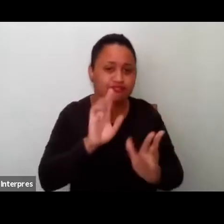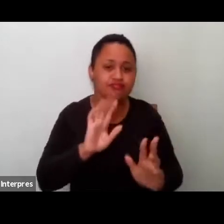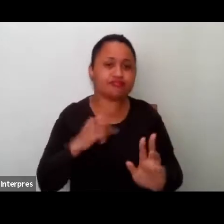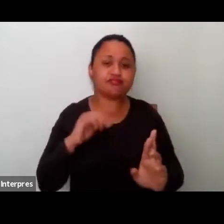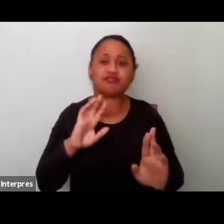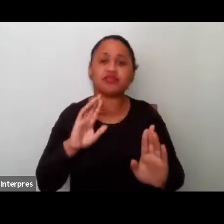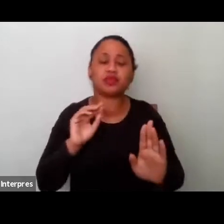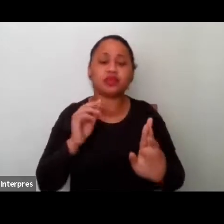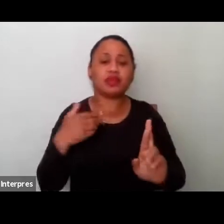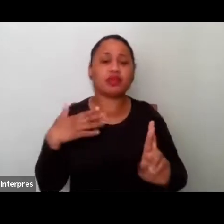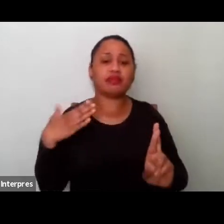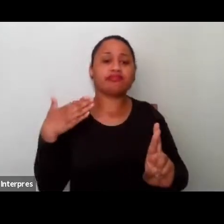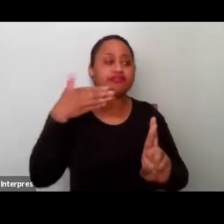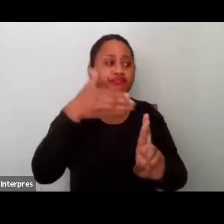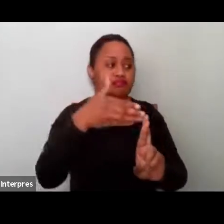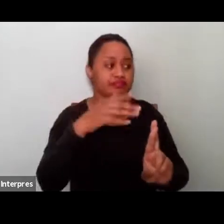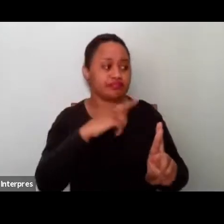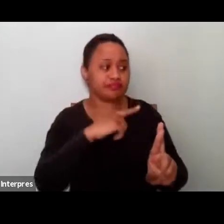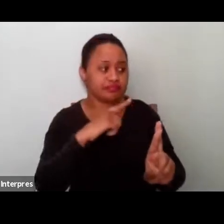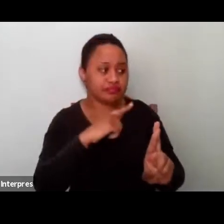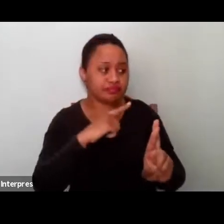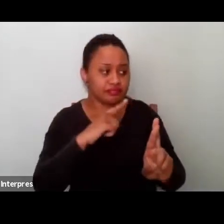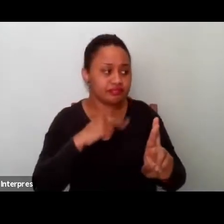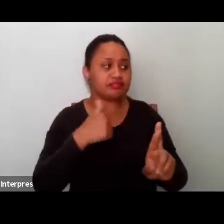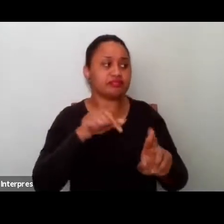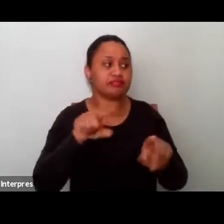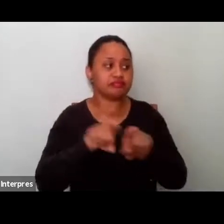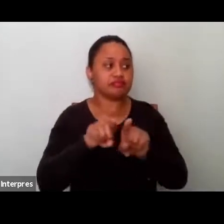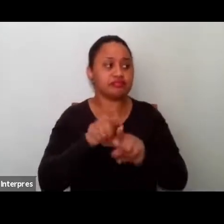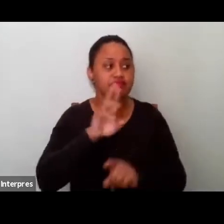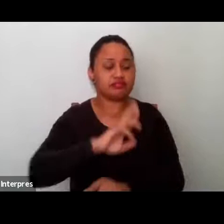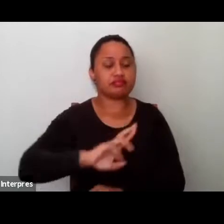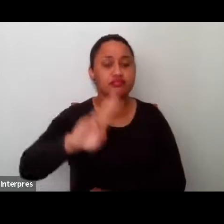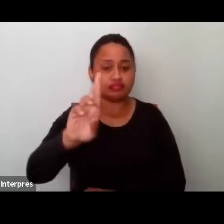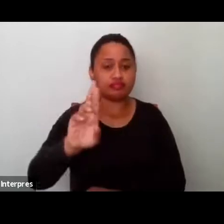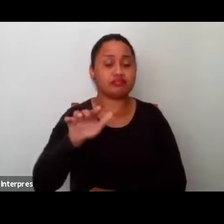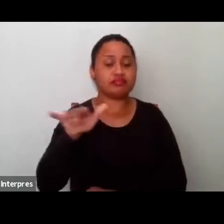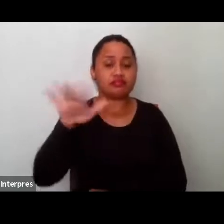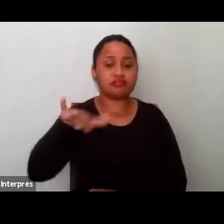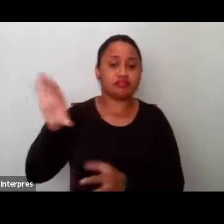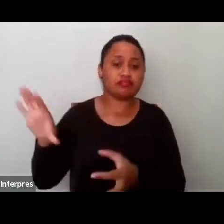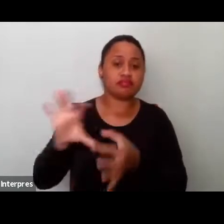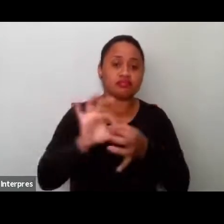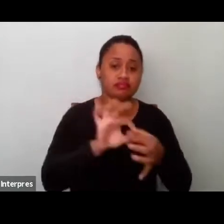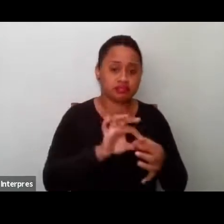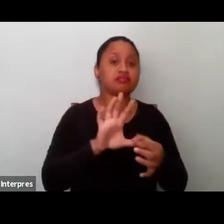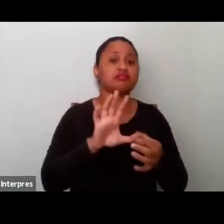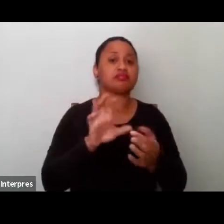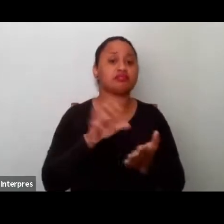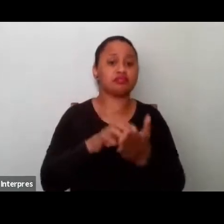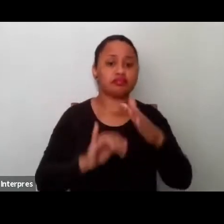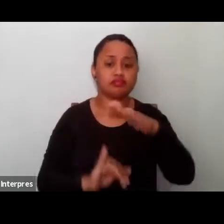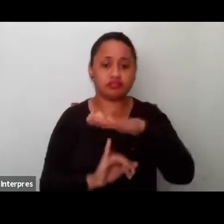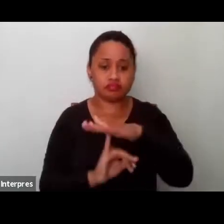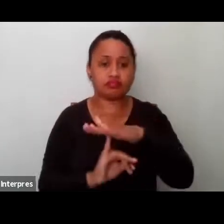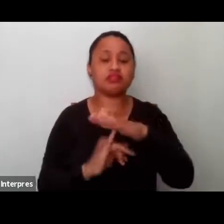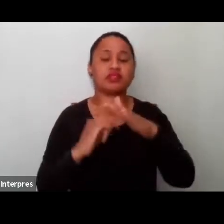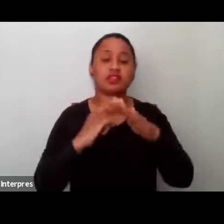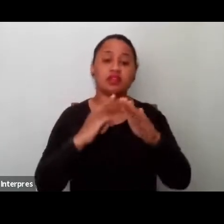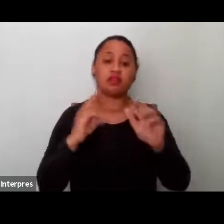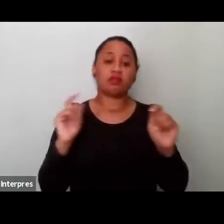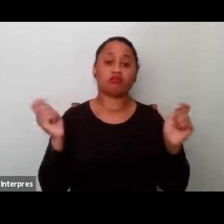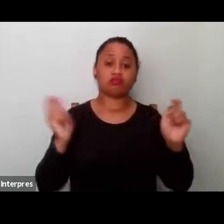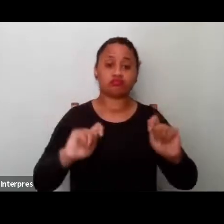por exemplo, de mulher, referências religiosas. No contexto institucional, há uma possibilidade